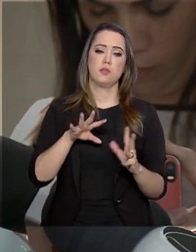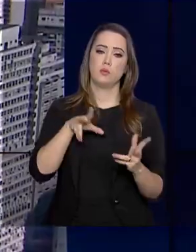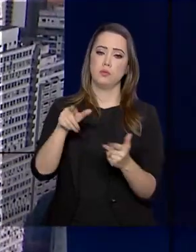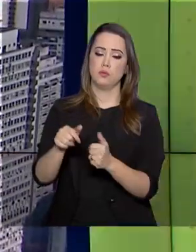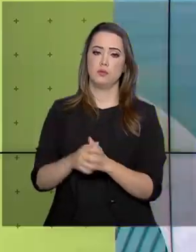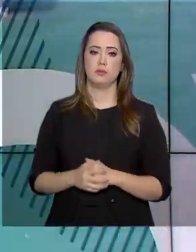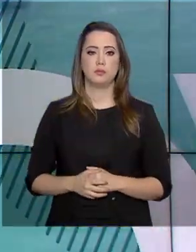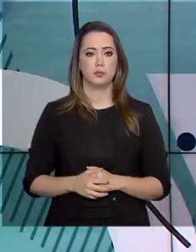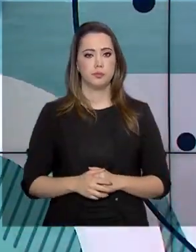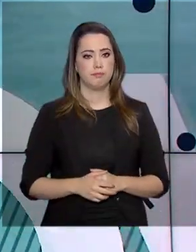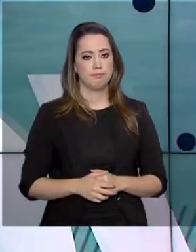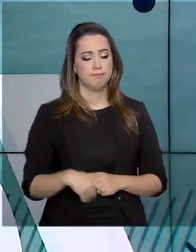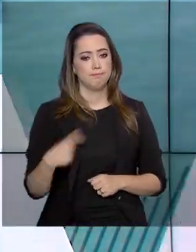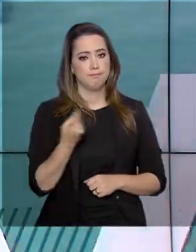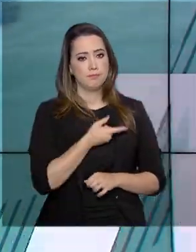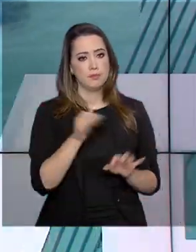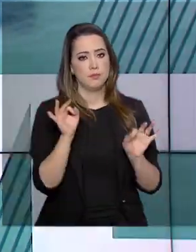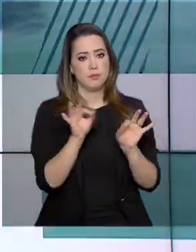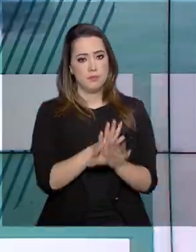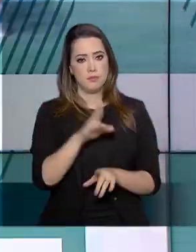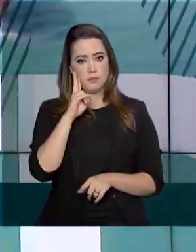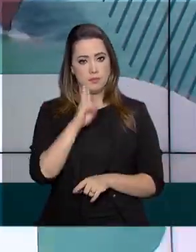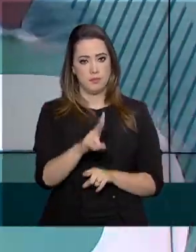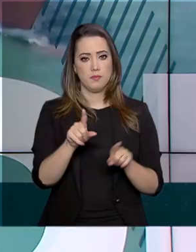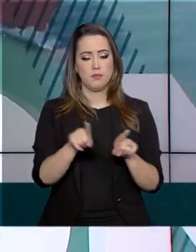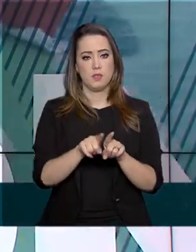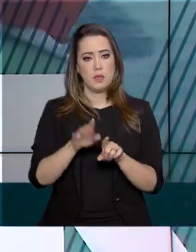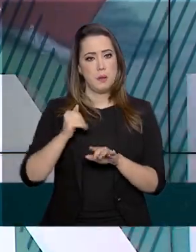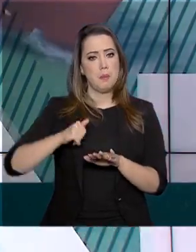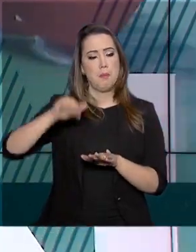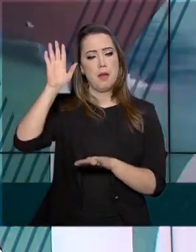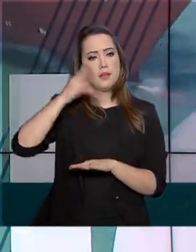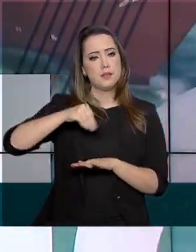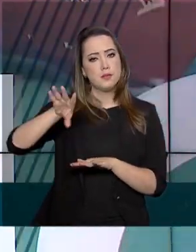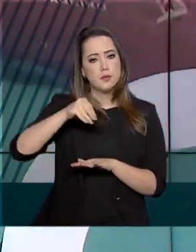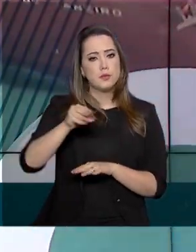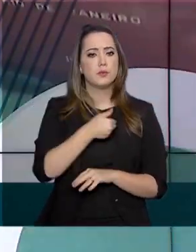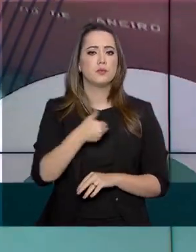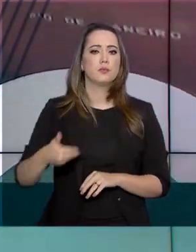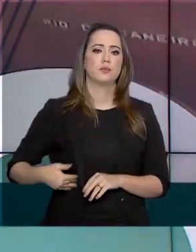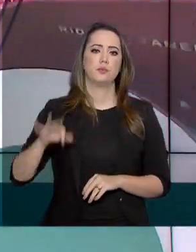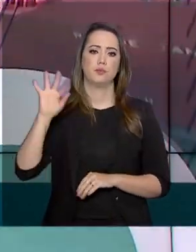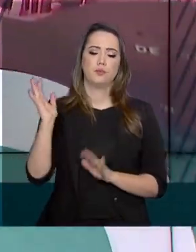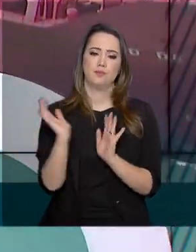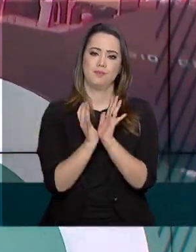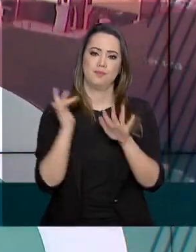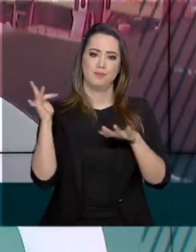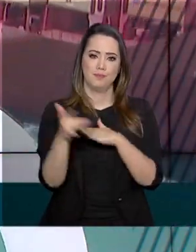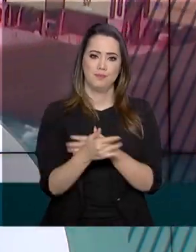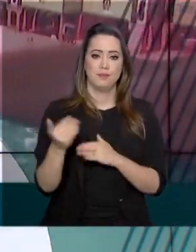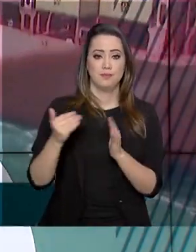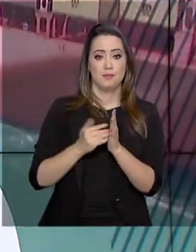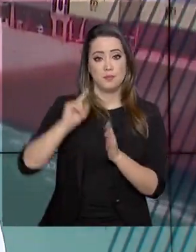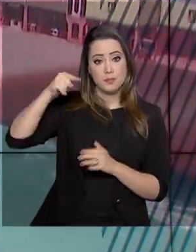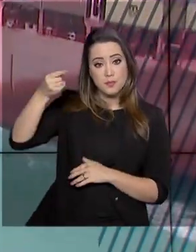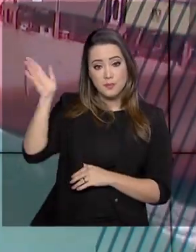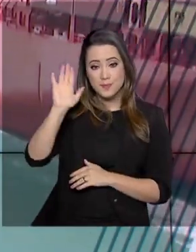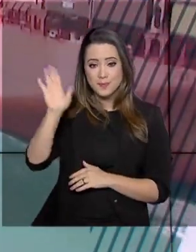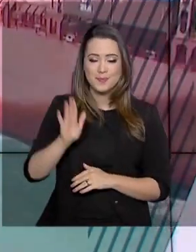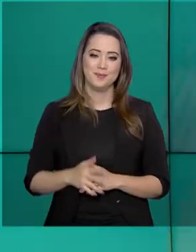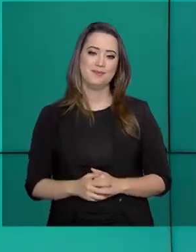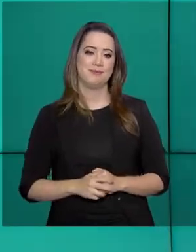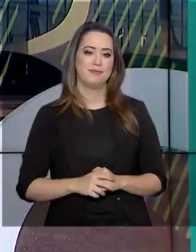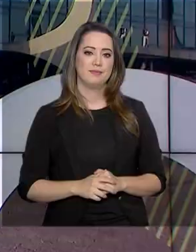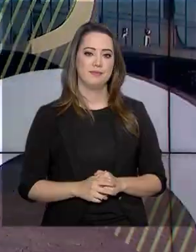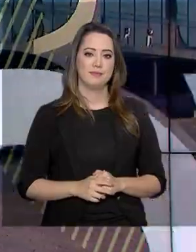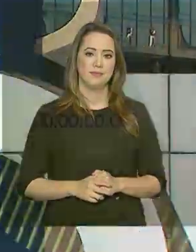mundo. E o governo agora fica por aqui. Mais notícias do governo federal nas nossas redes sociais. Nos vemos na próxima edição.